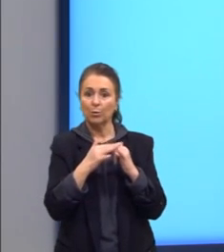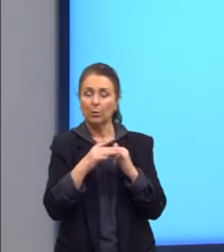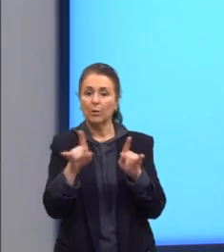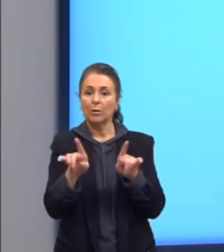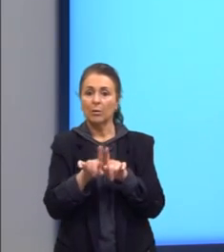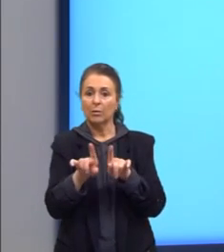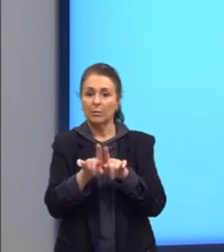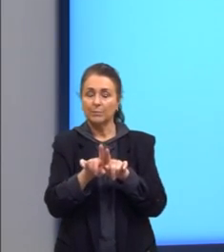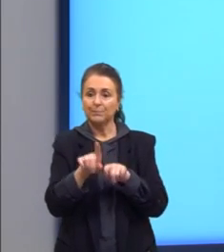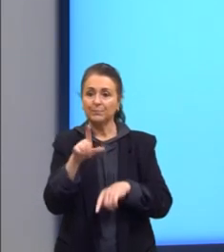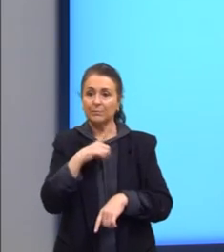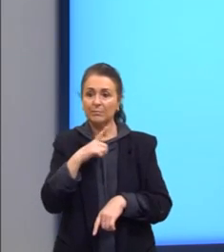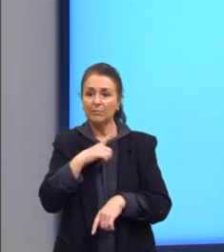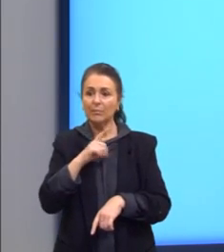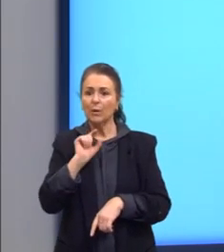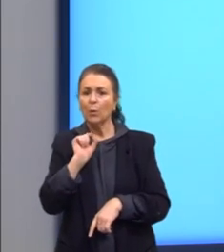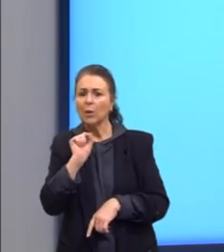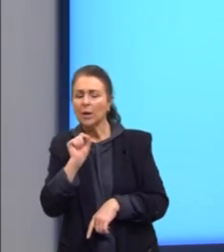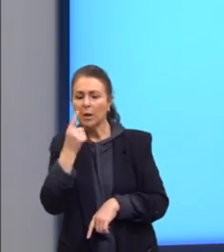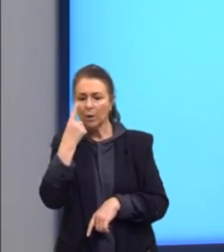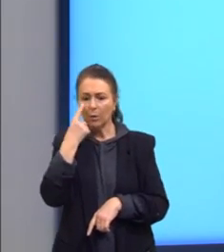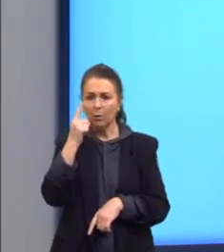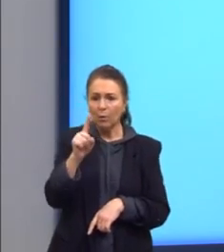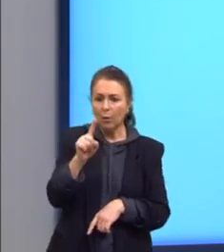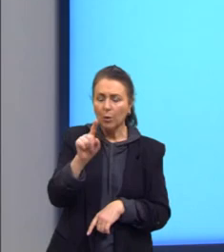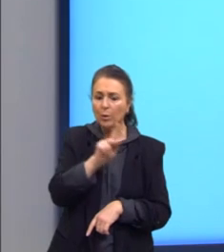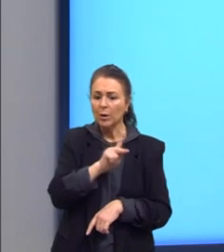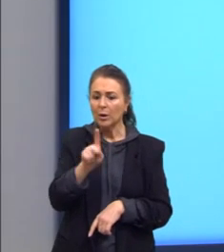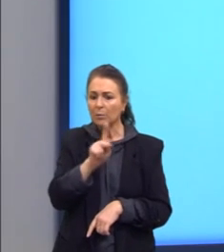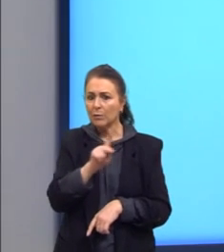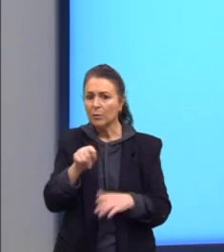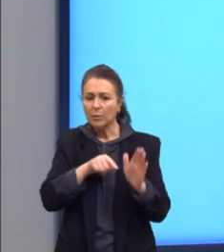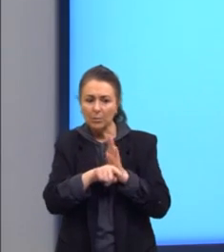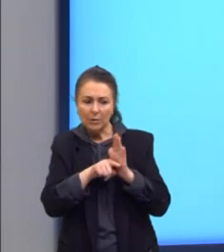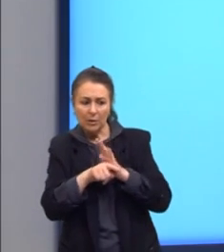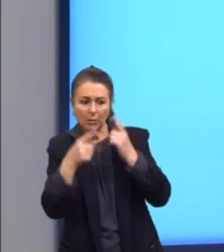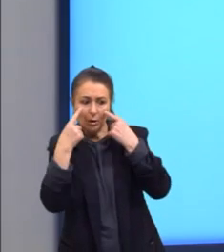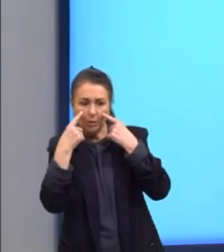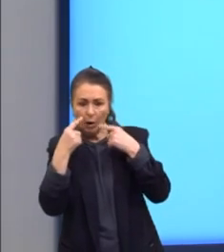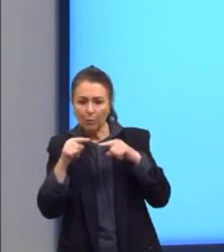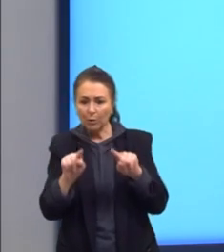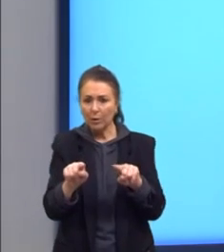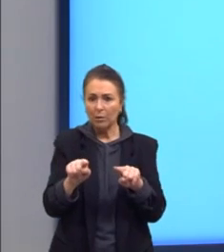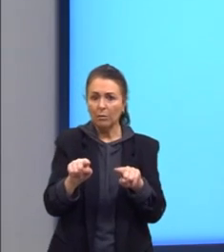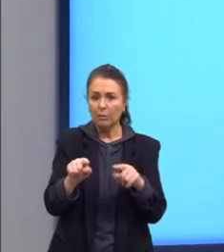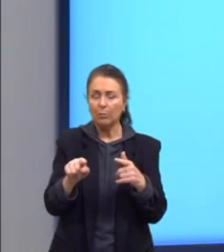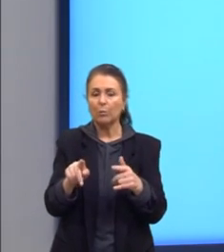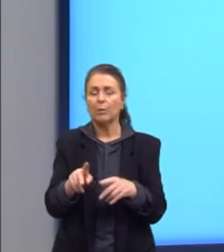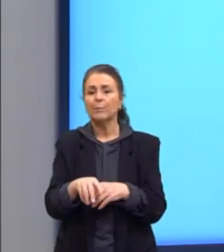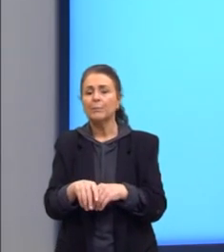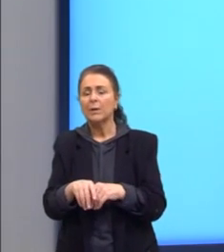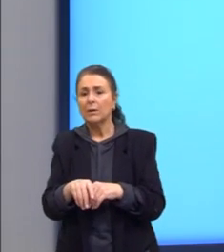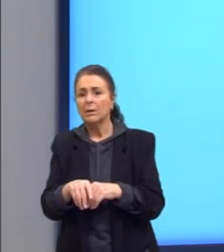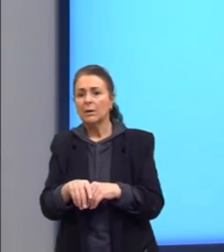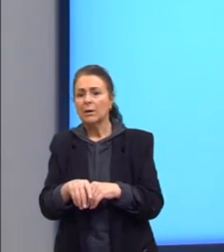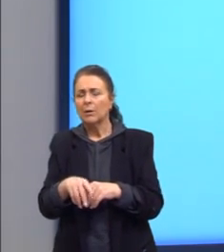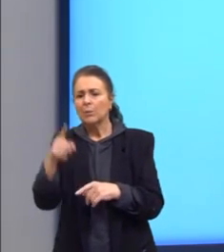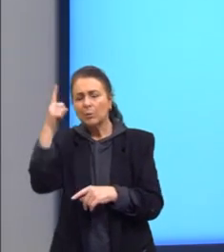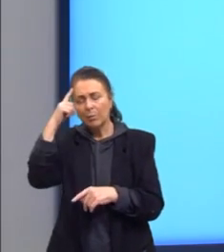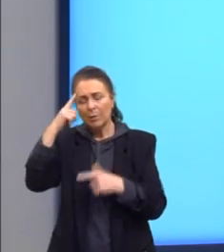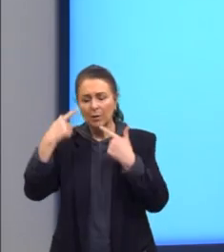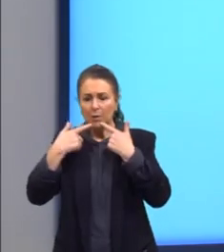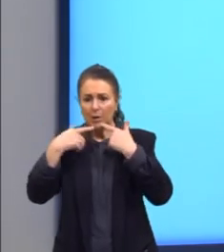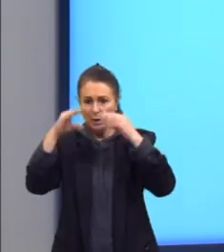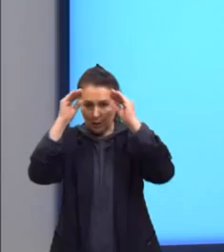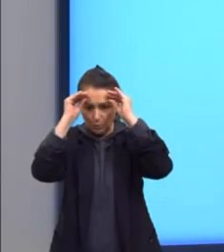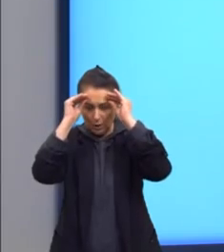pouquinho do que eu circulo aí, por onde eu estou, o que eu estou assistindo nesses últimos tempos. Quando eu penso nessa linguagem